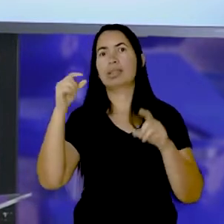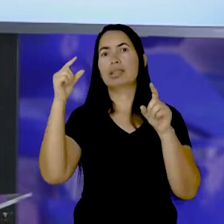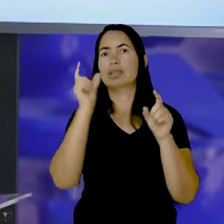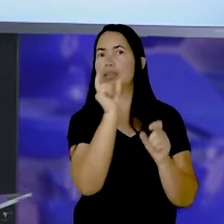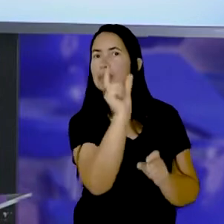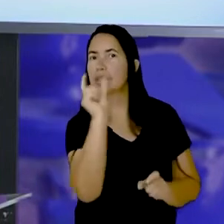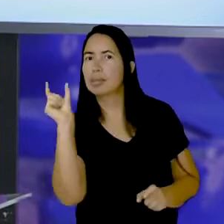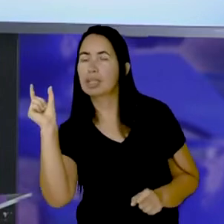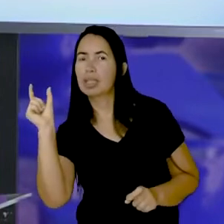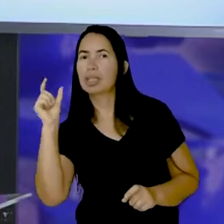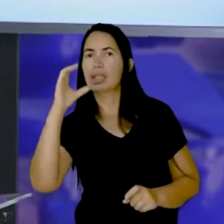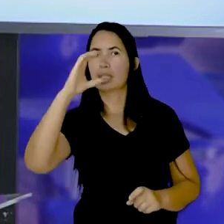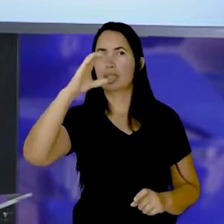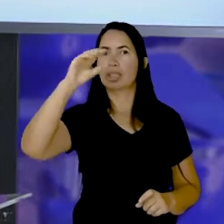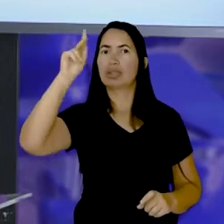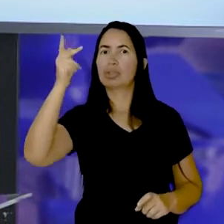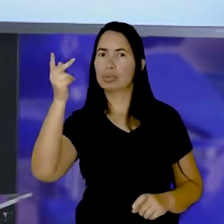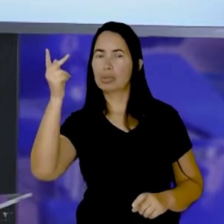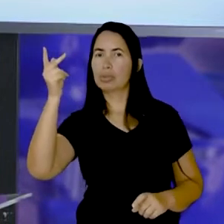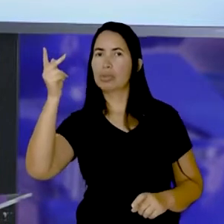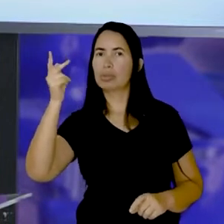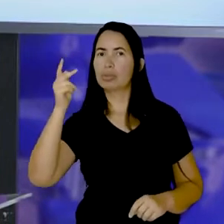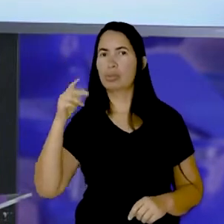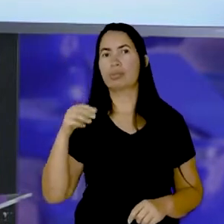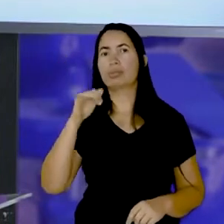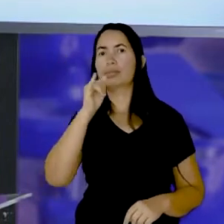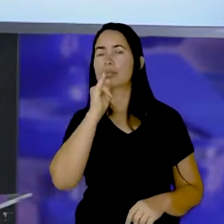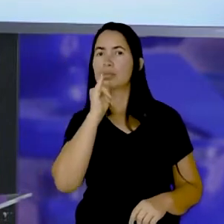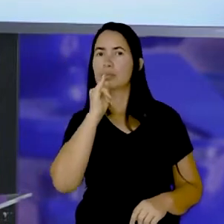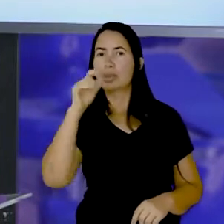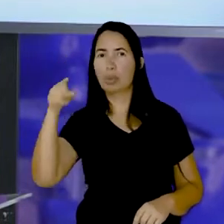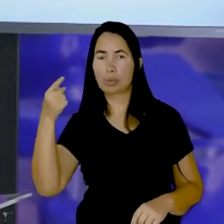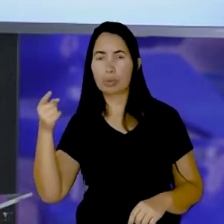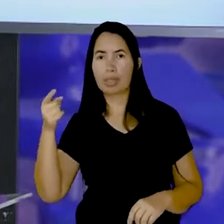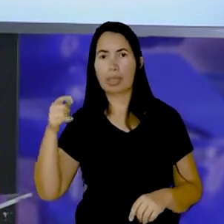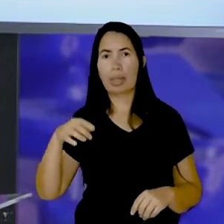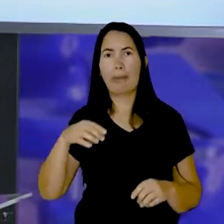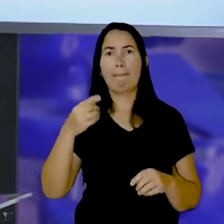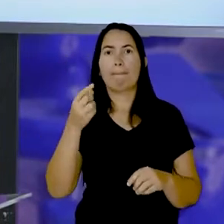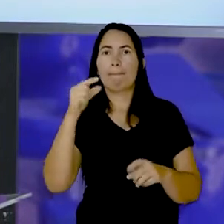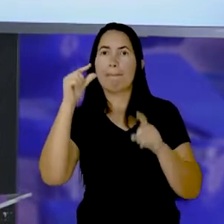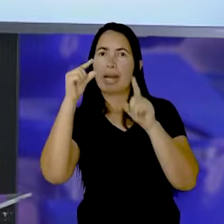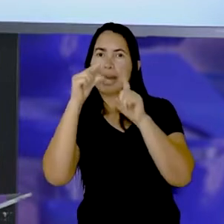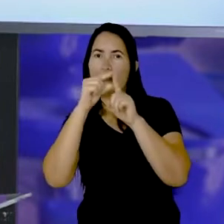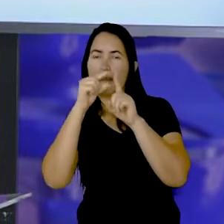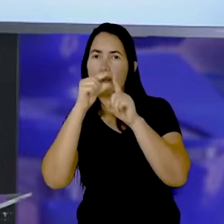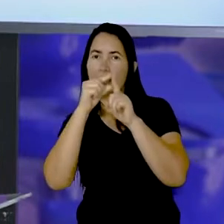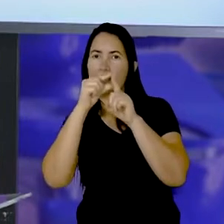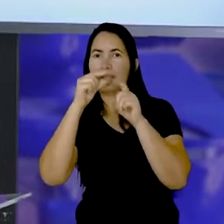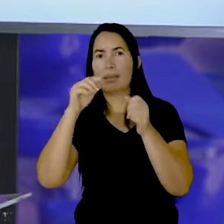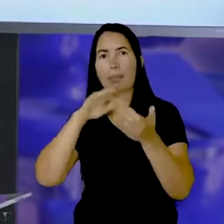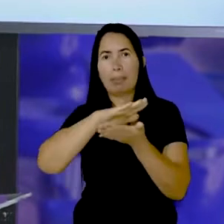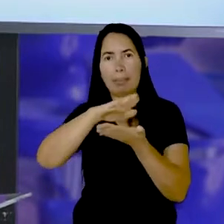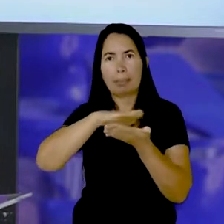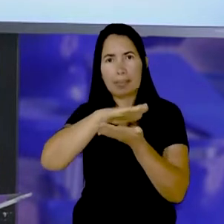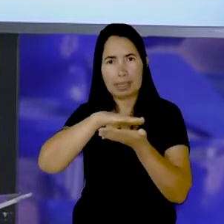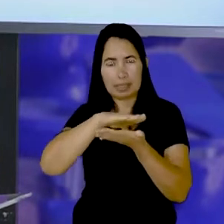Xó Né? Olha aí Vamos ver o outro exemplo Agora é a palavra brigadeiro Dá uma olhadinha aí